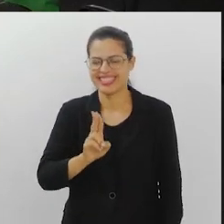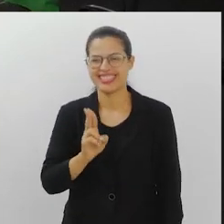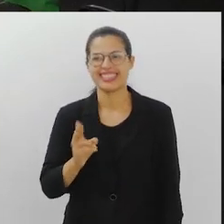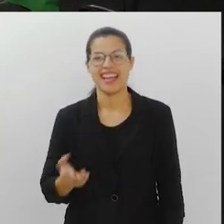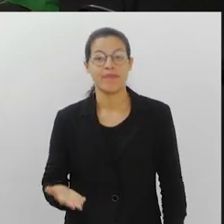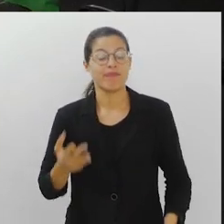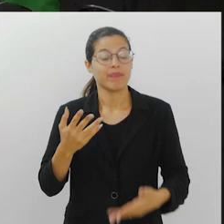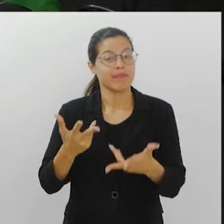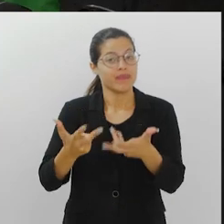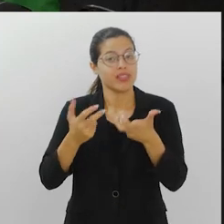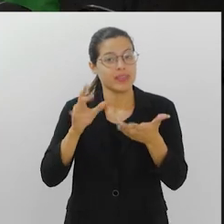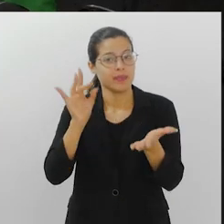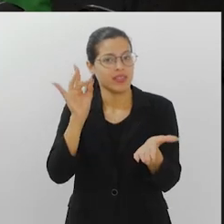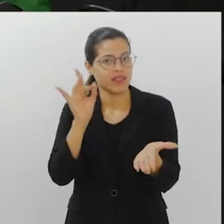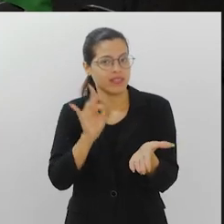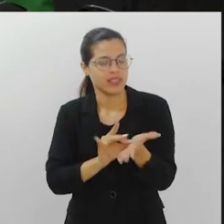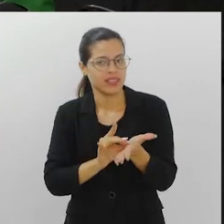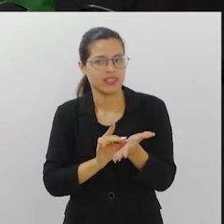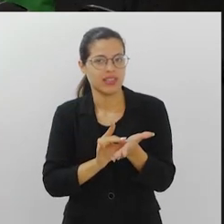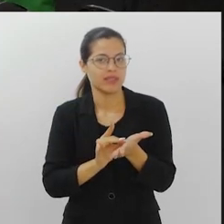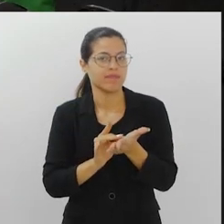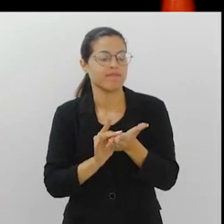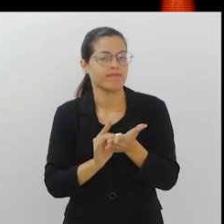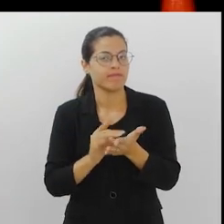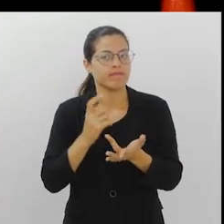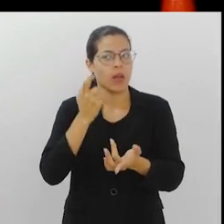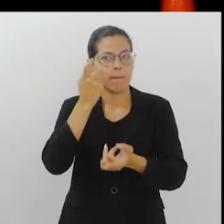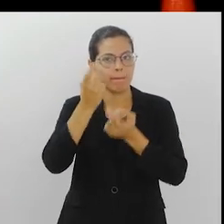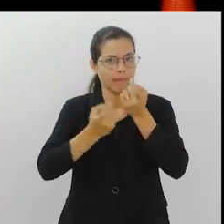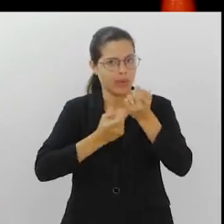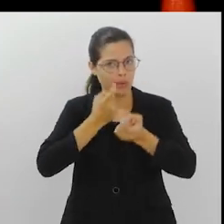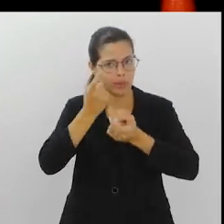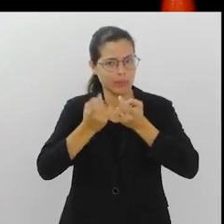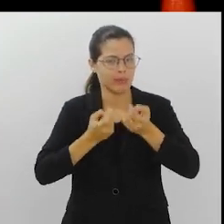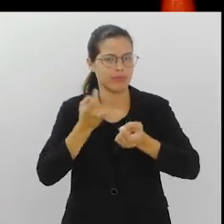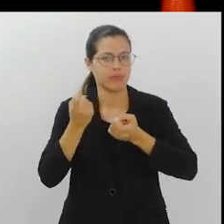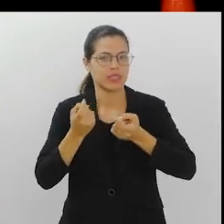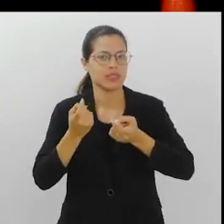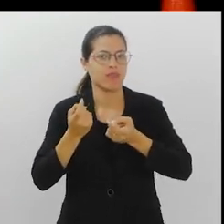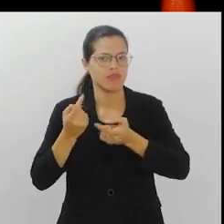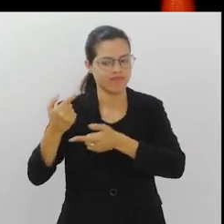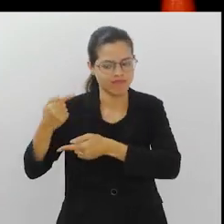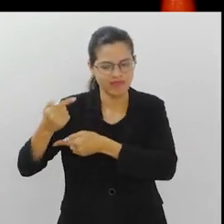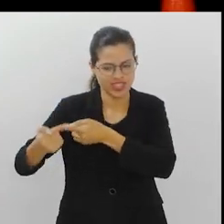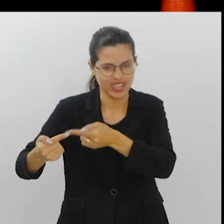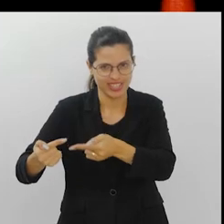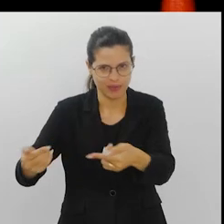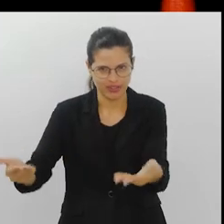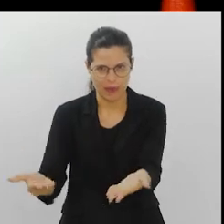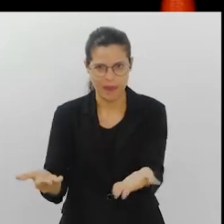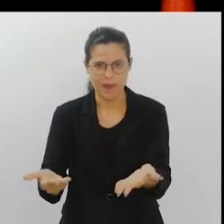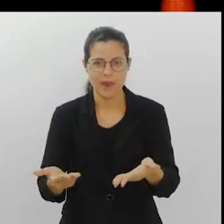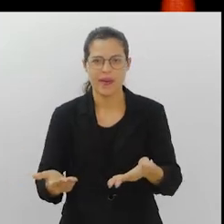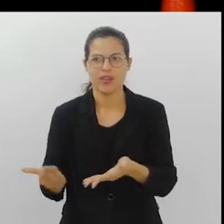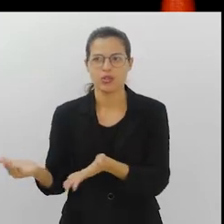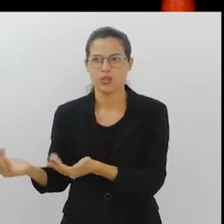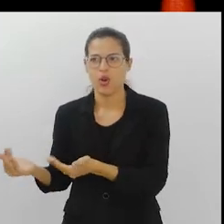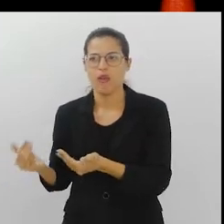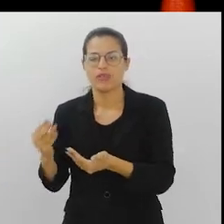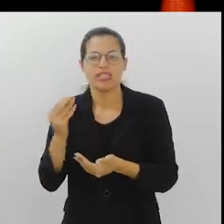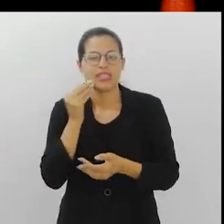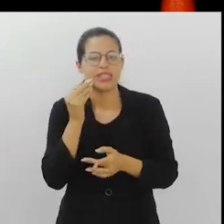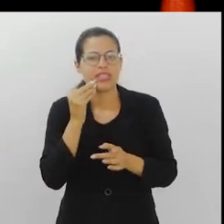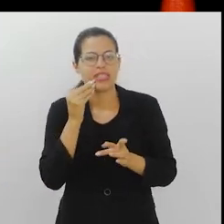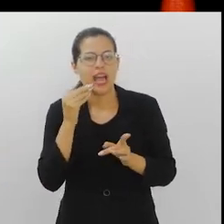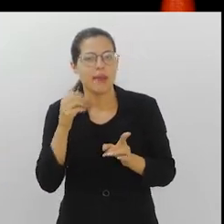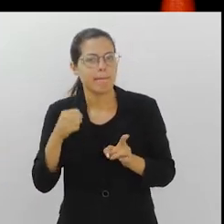Eu vejo, na verdade, uma preocupação muito grande nessa geração que vem aí de um impacto menor,